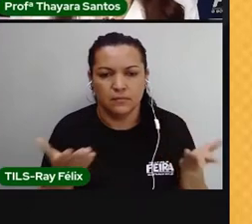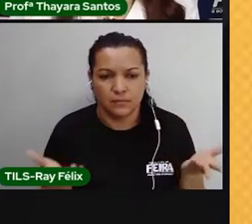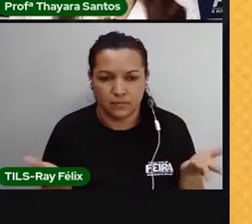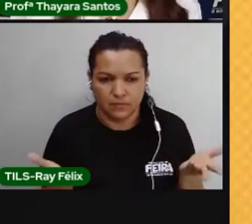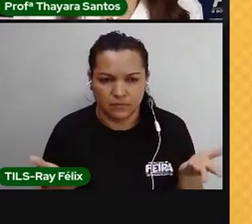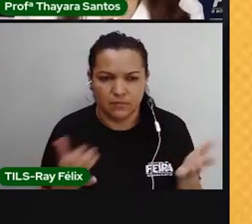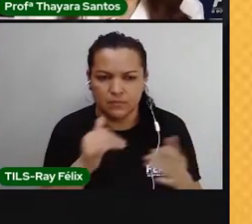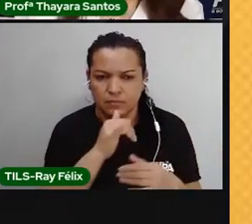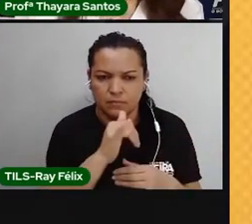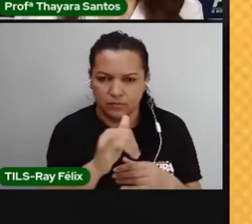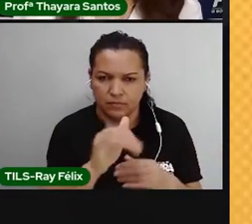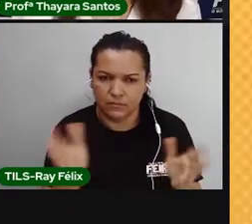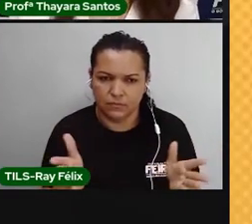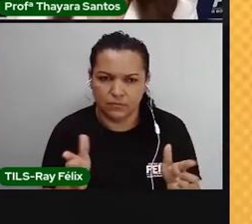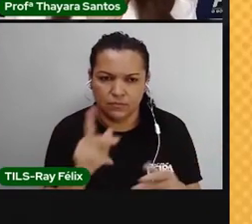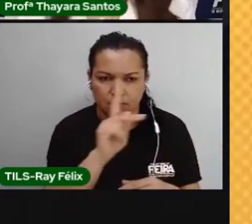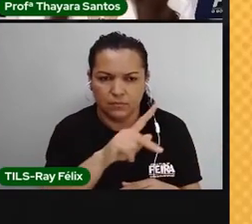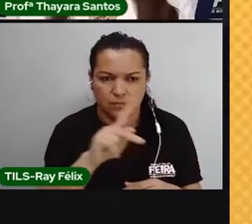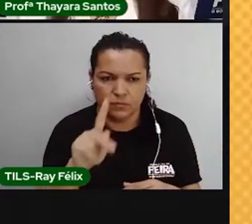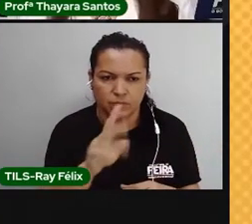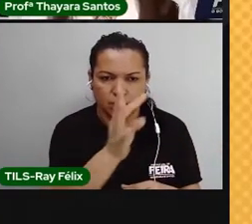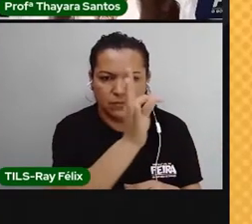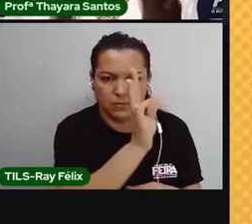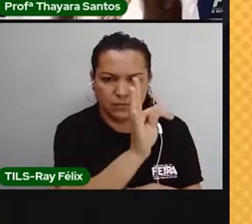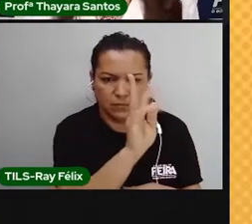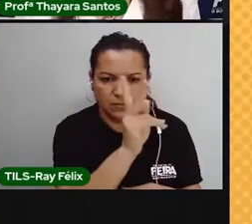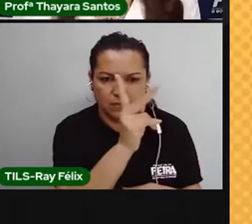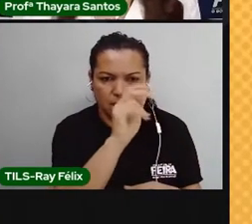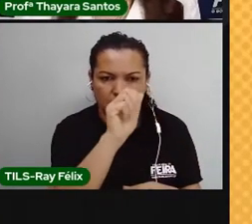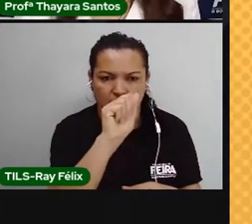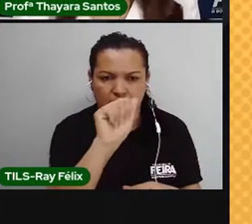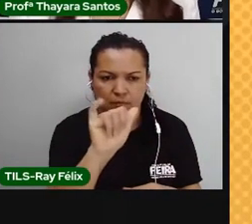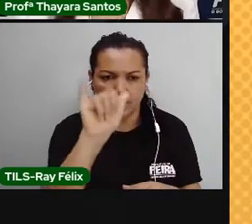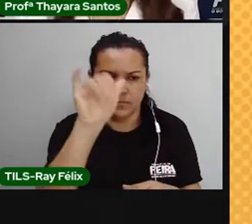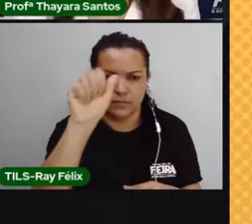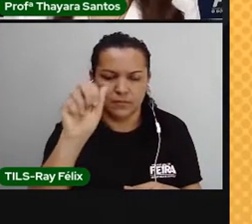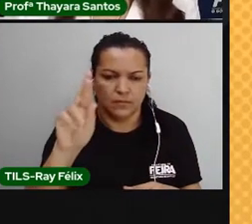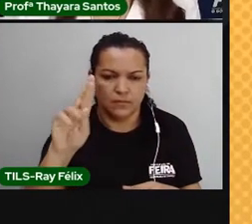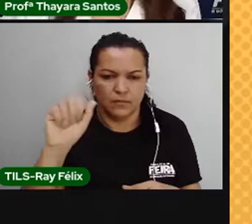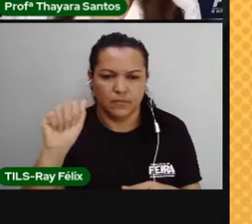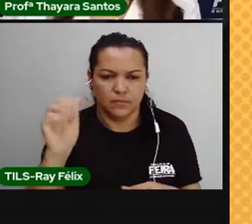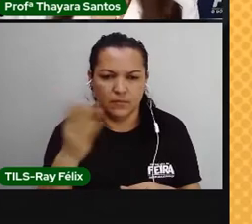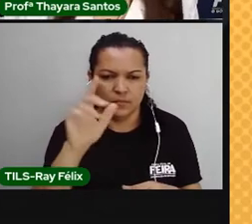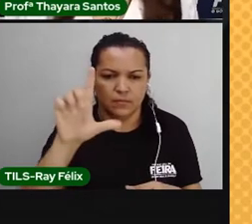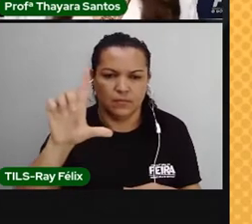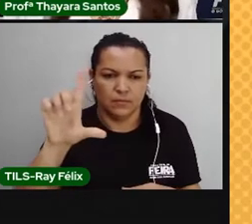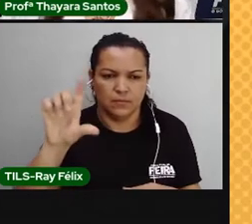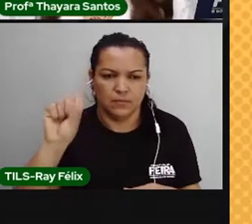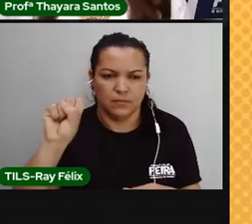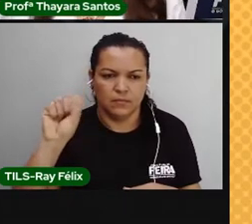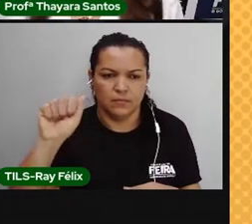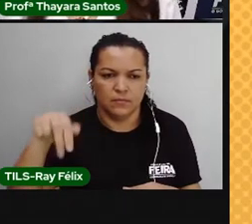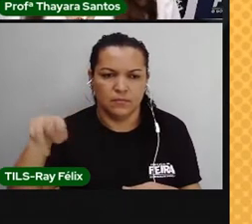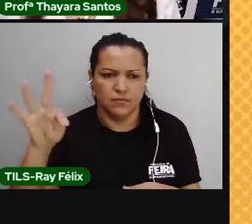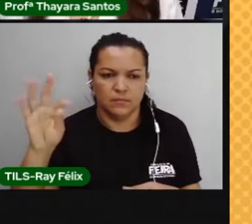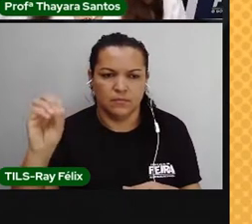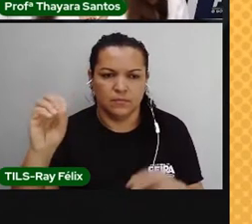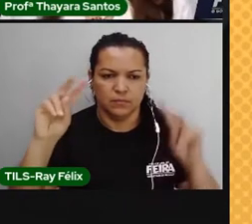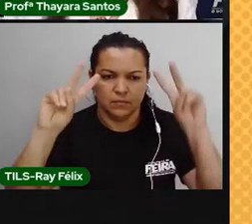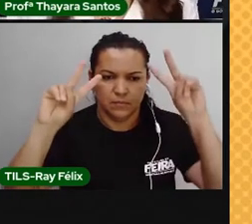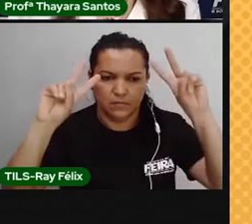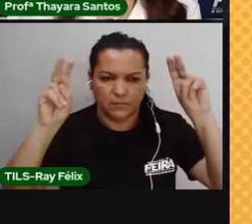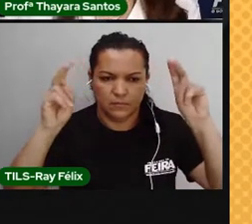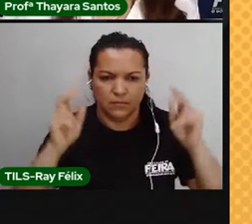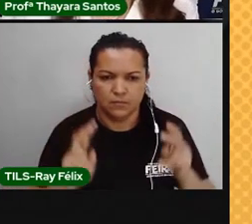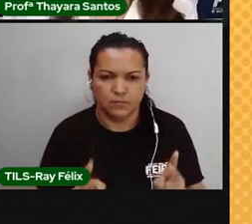já falei, eu sou a professora Taera Santos. Vamos começar a aula 6 do sexto ano e vamos continuar no mesmo tema da aula anterior, que era